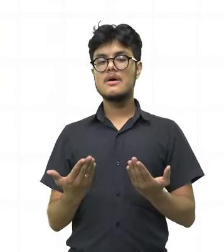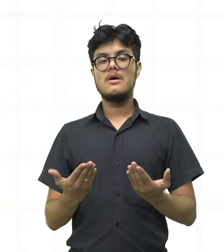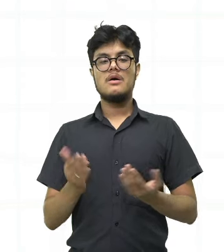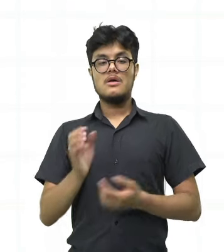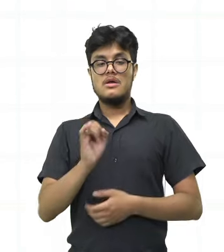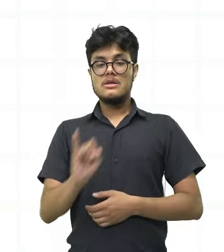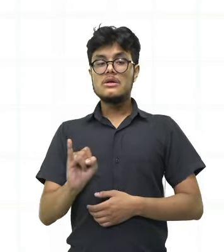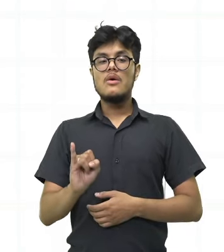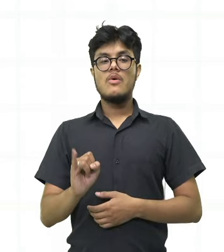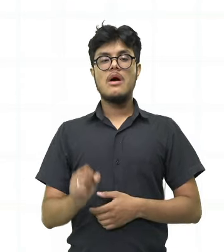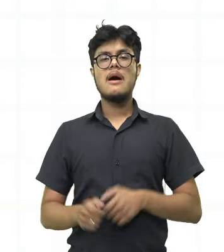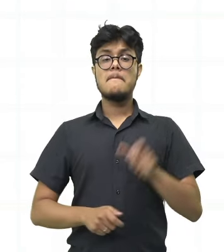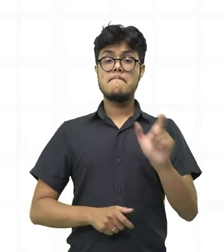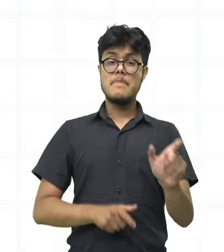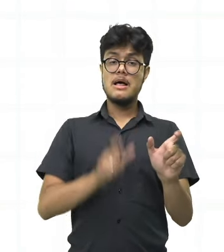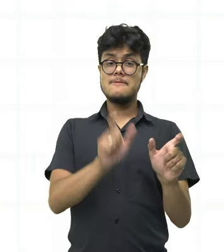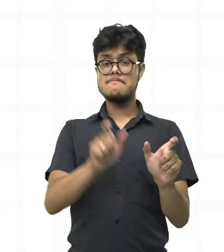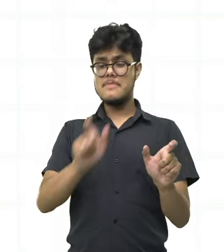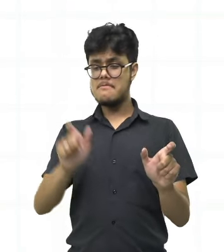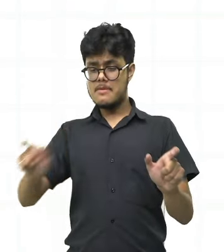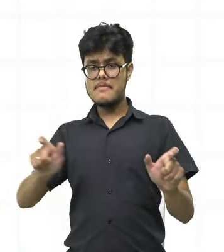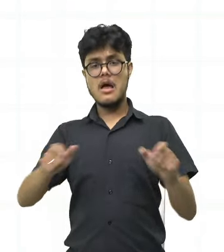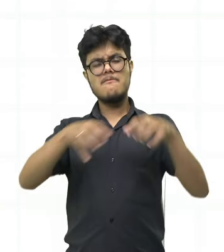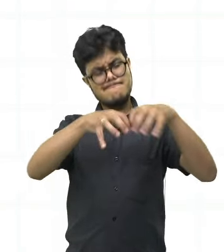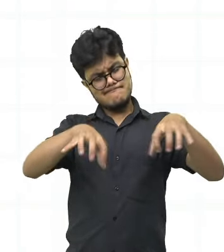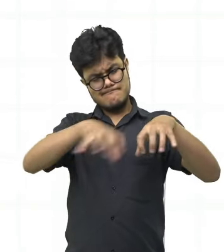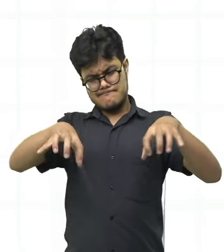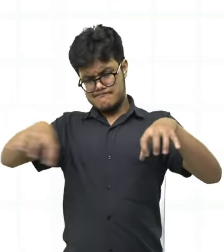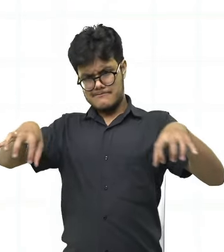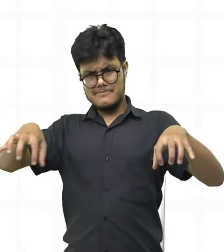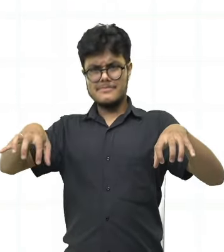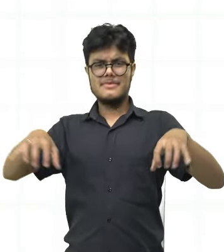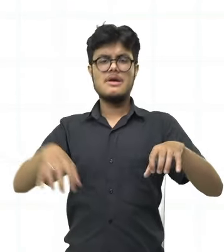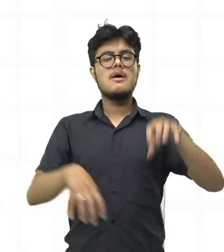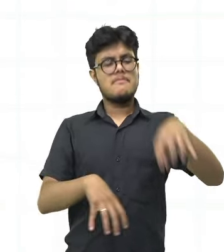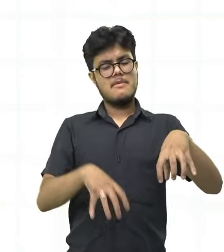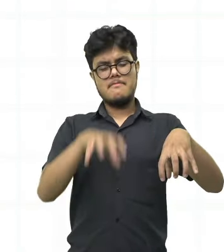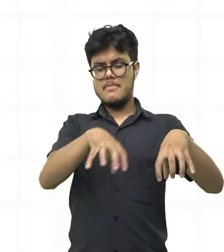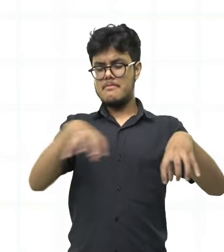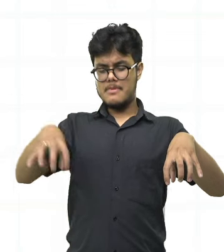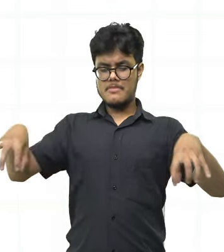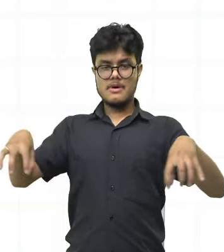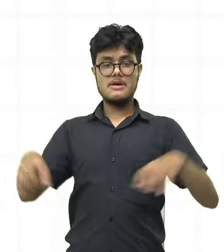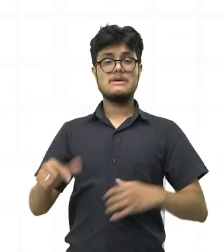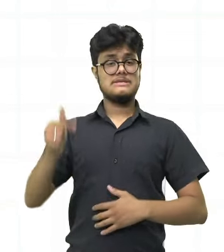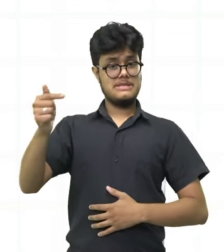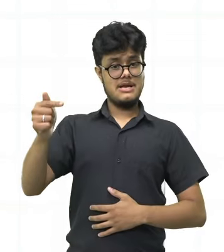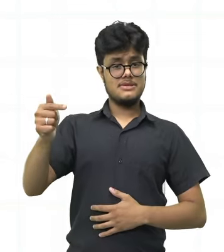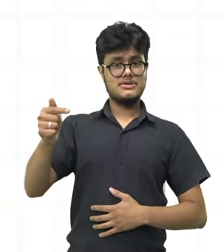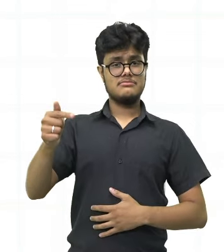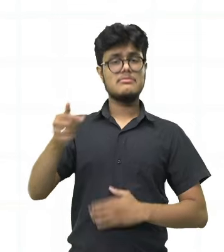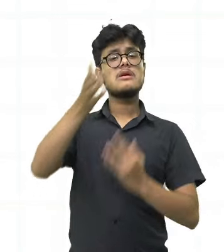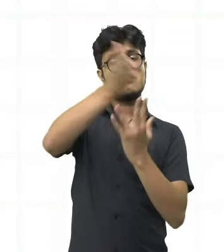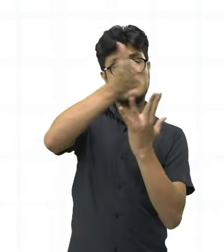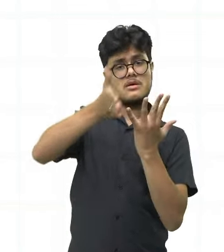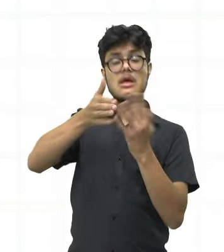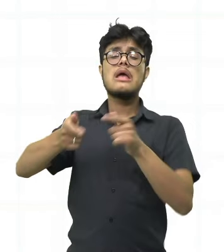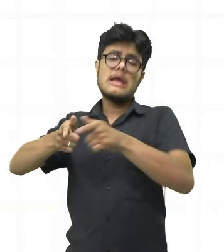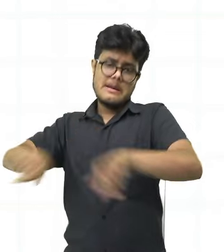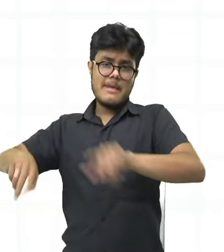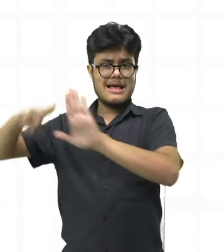cada palavra, né, tá sendo separada de acordo com a separação silábica